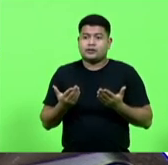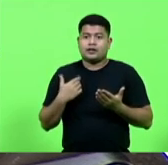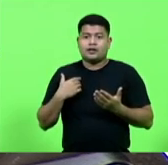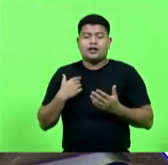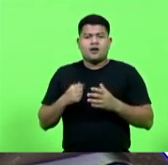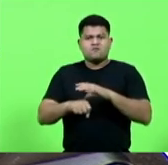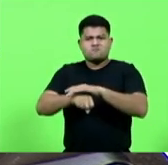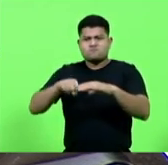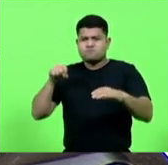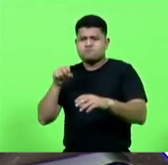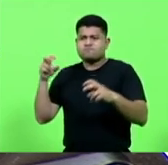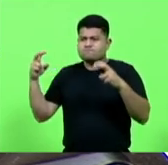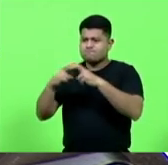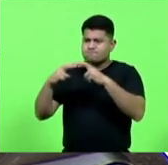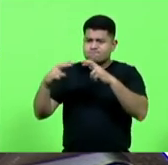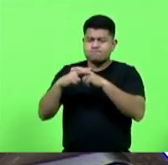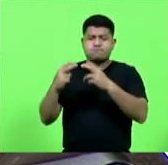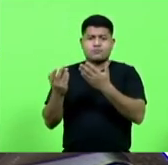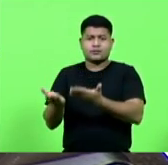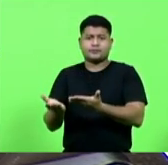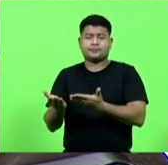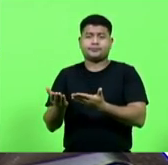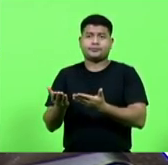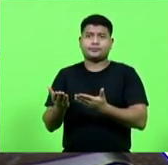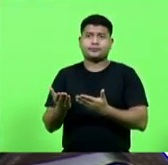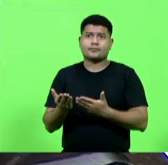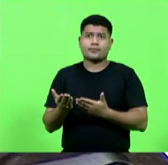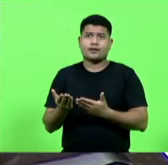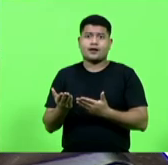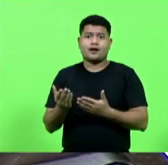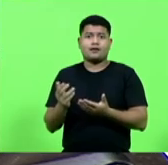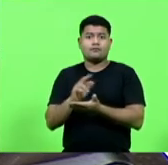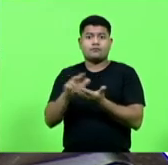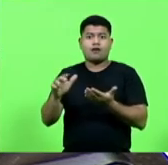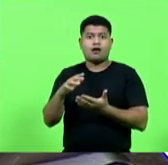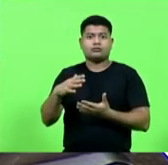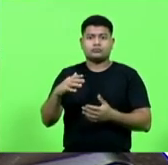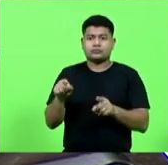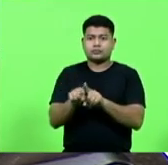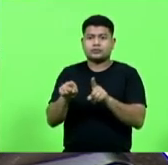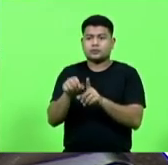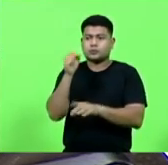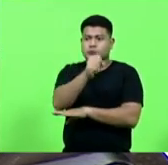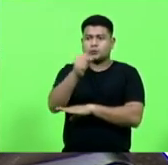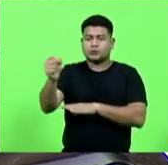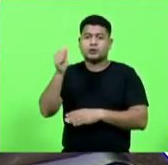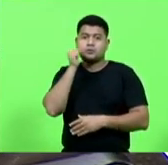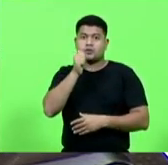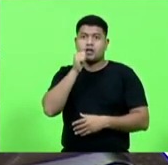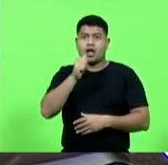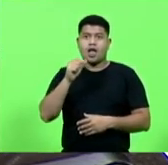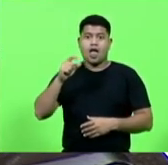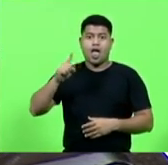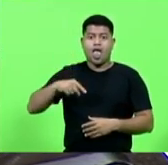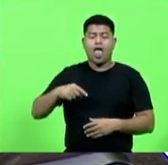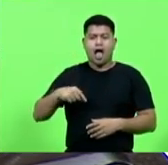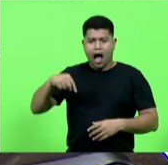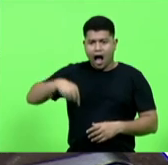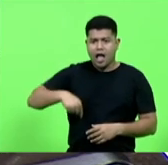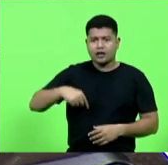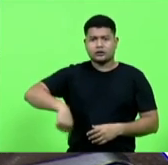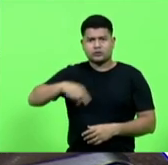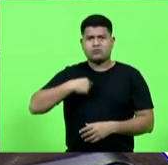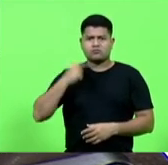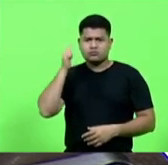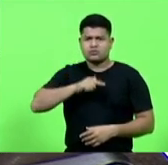assassinatos de mulheres, não é por aqui que nós vamos conseguir